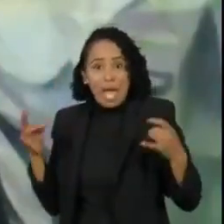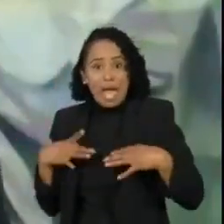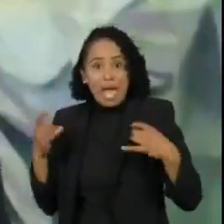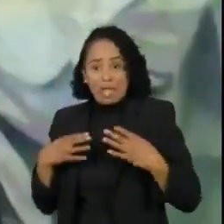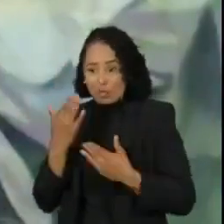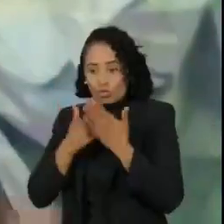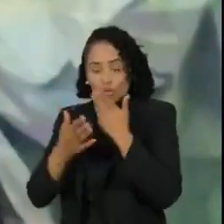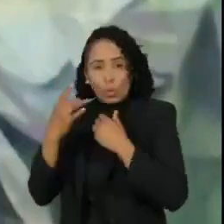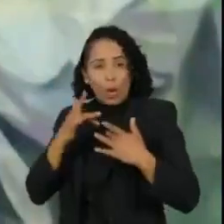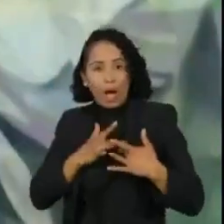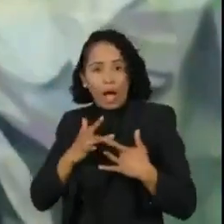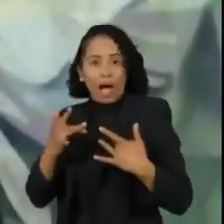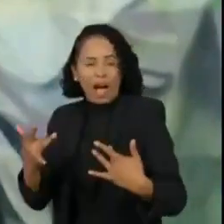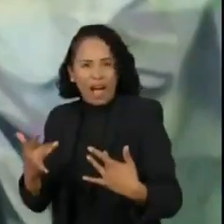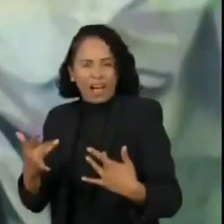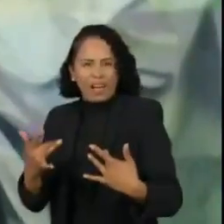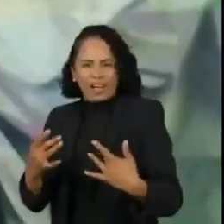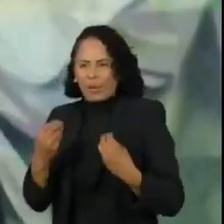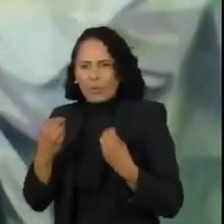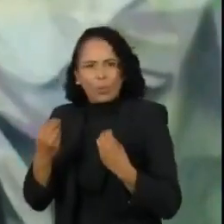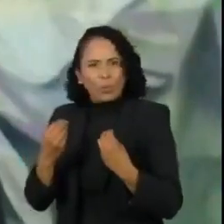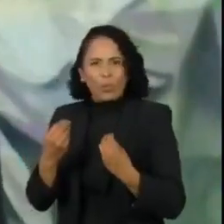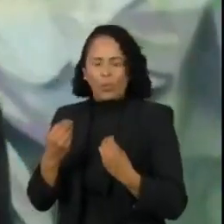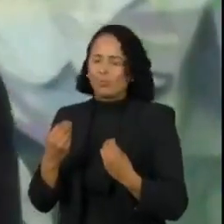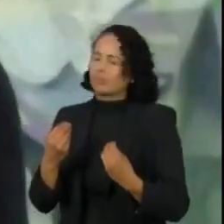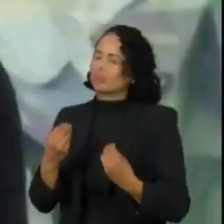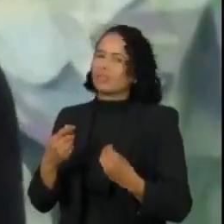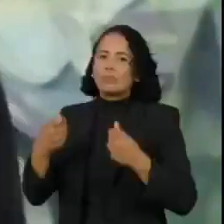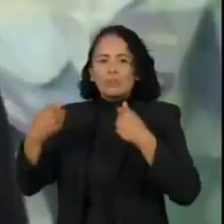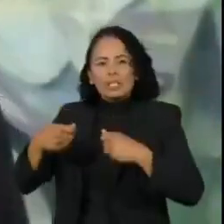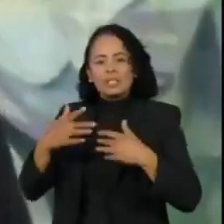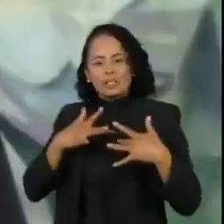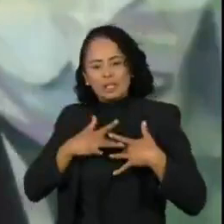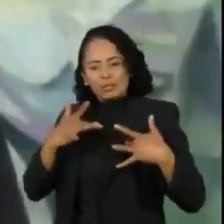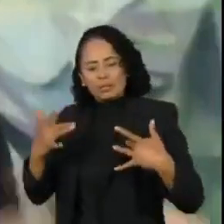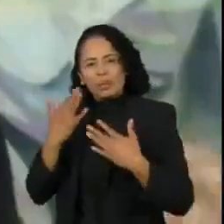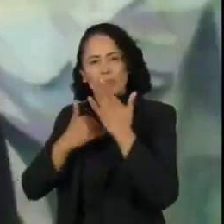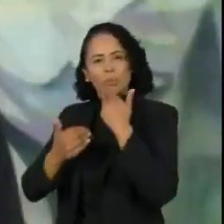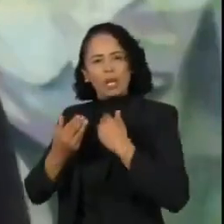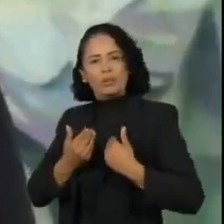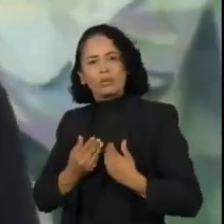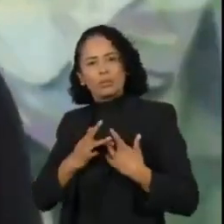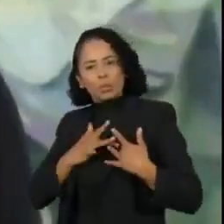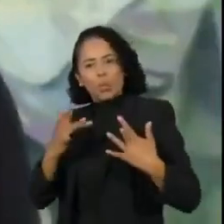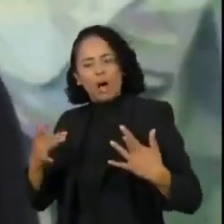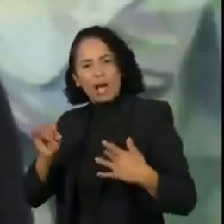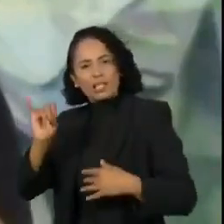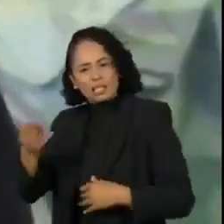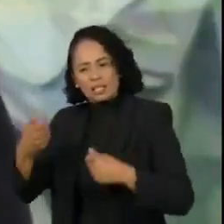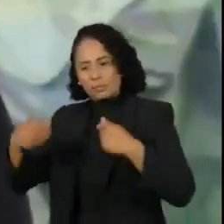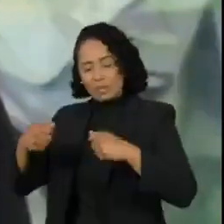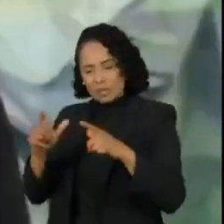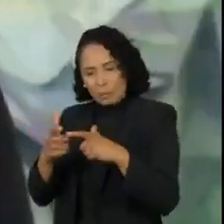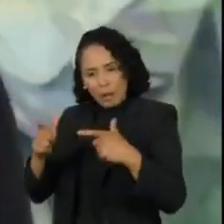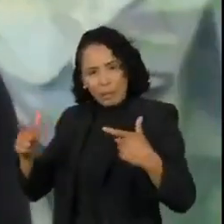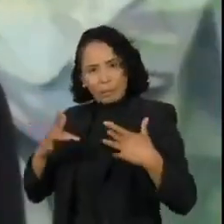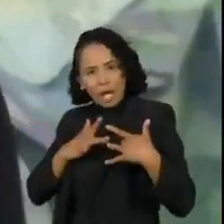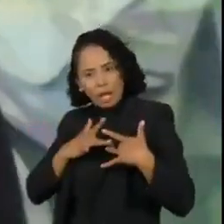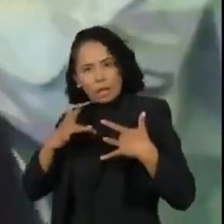muda essa crença limitante, ou como a gente pode atuar nesse sentido para ampliar as doações e